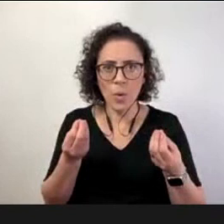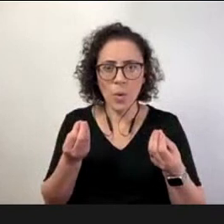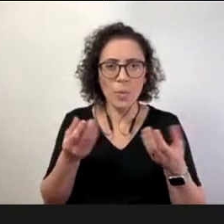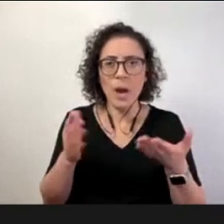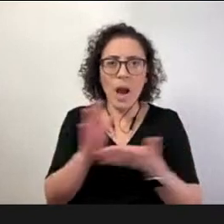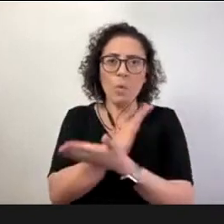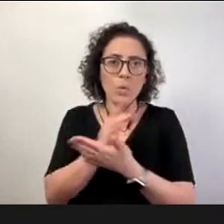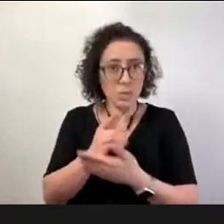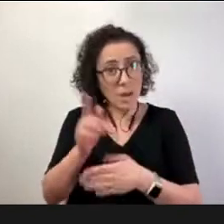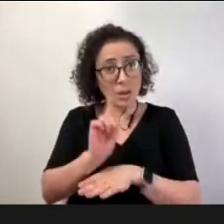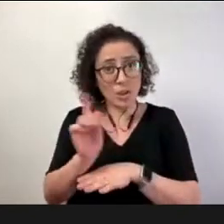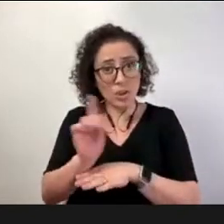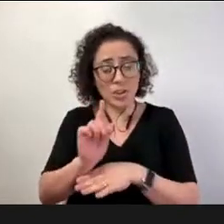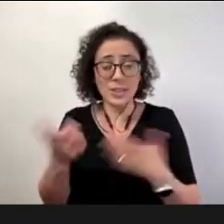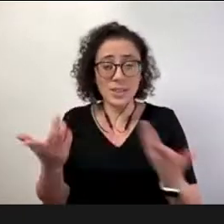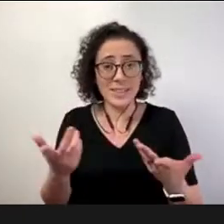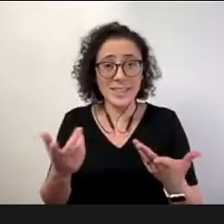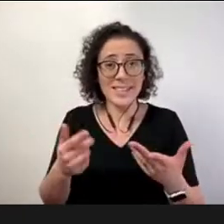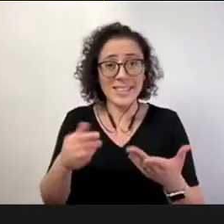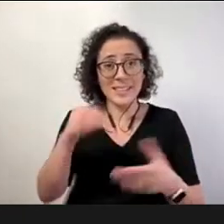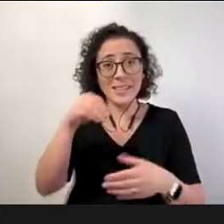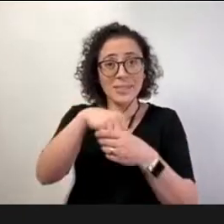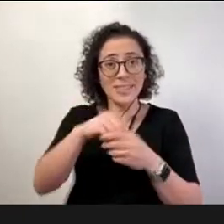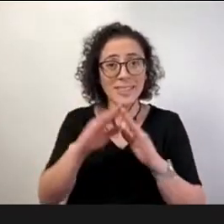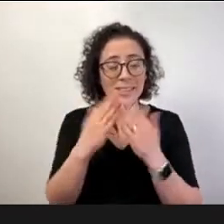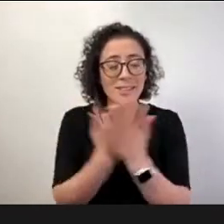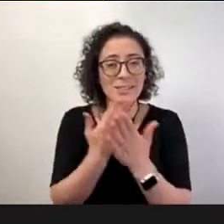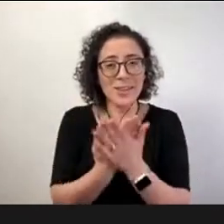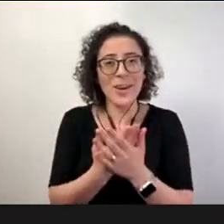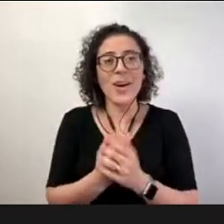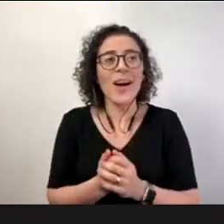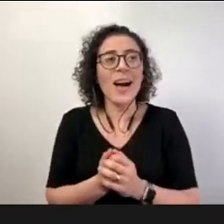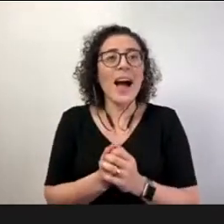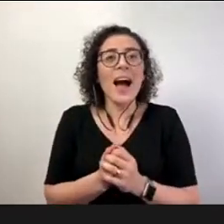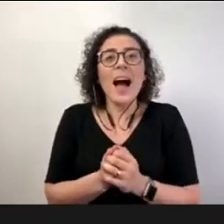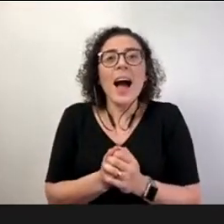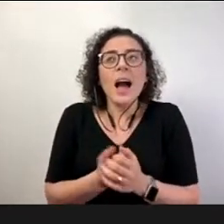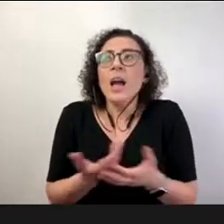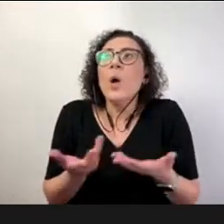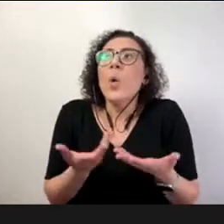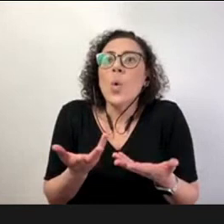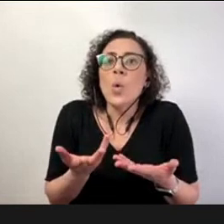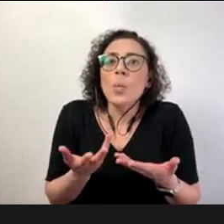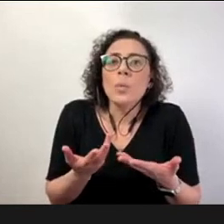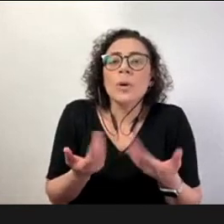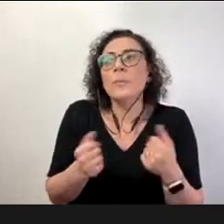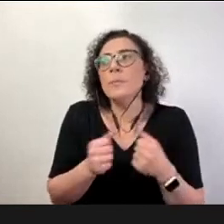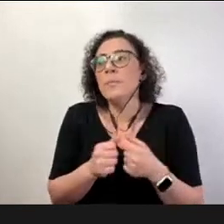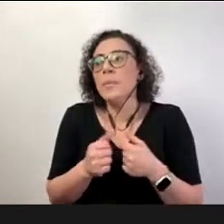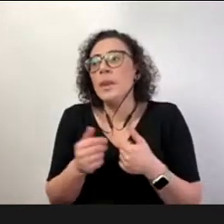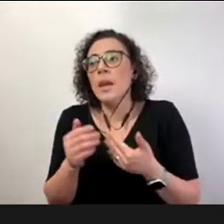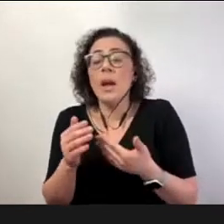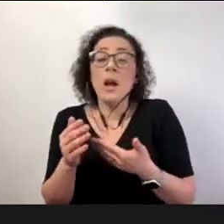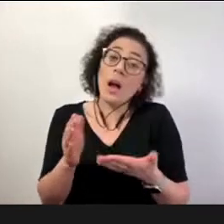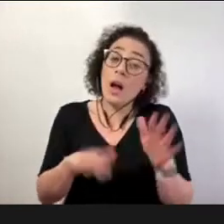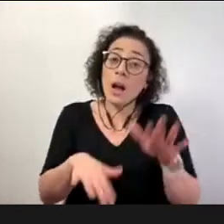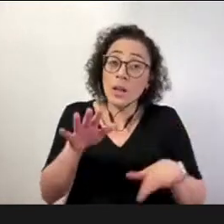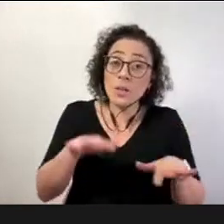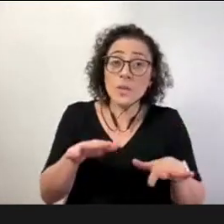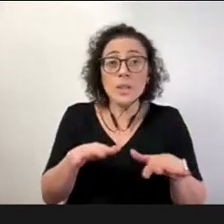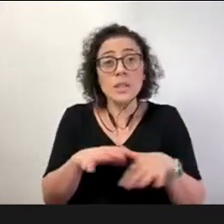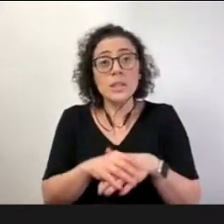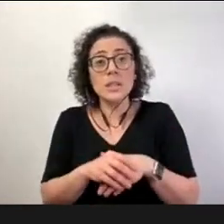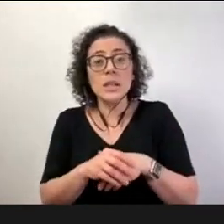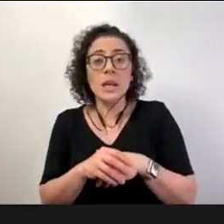acadêmica mesmo da gestão mais escolar mas a gente fez isso em alguns momentos precisamos fazer de uma forma